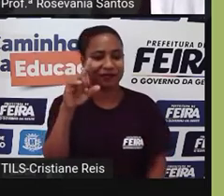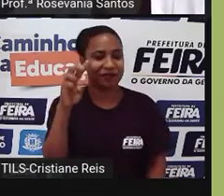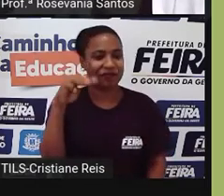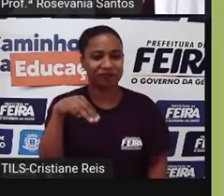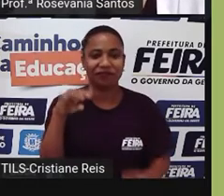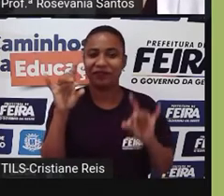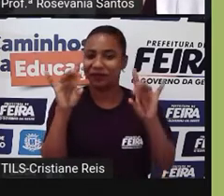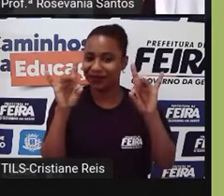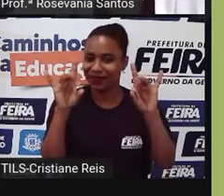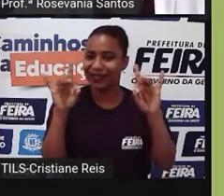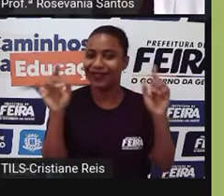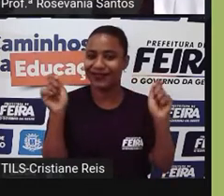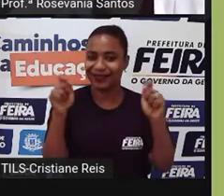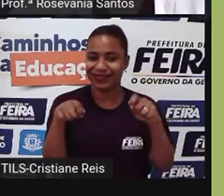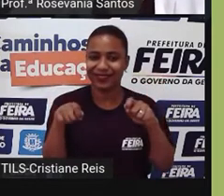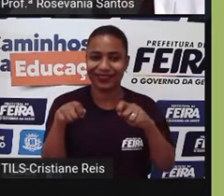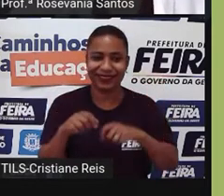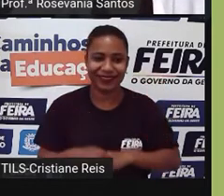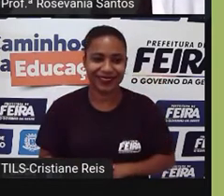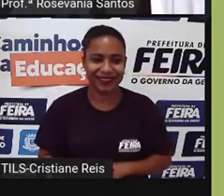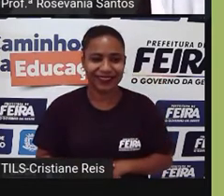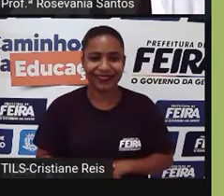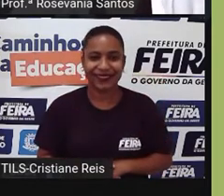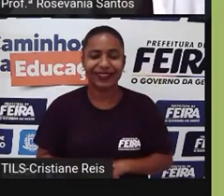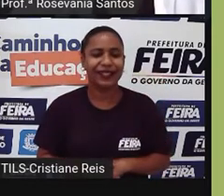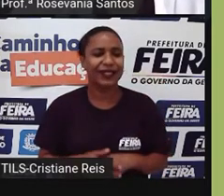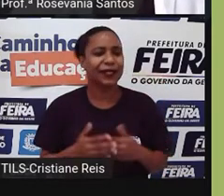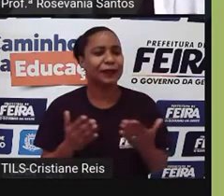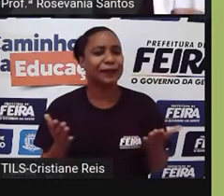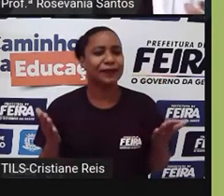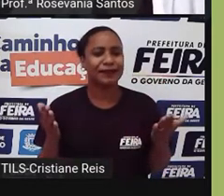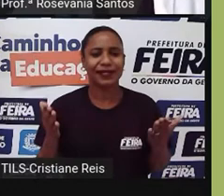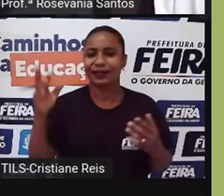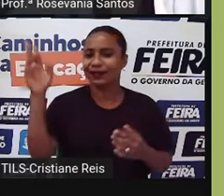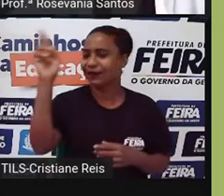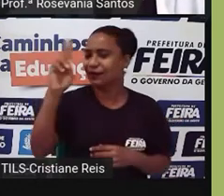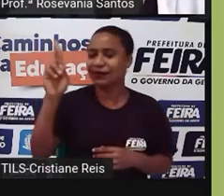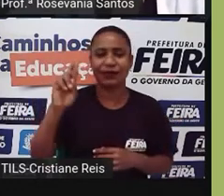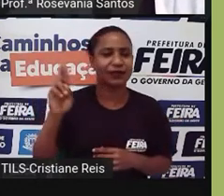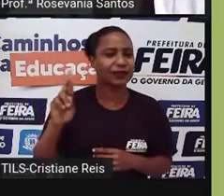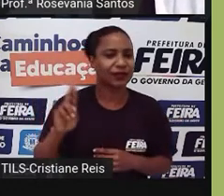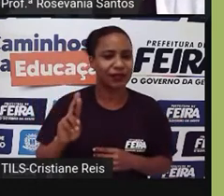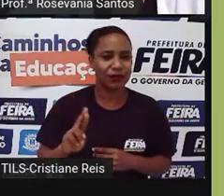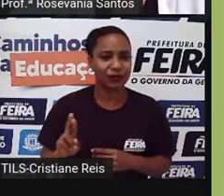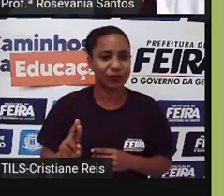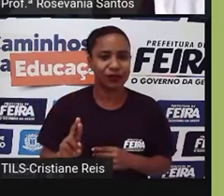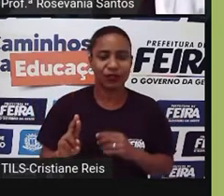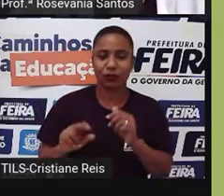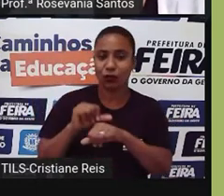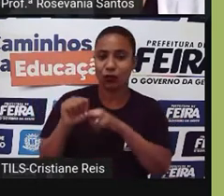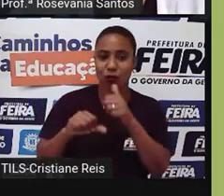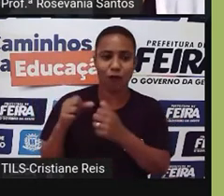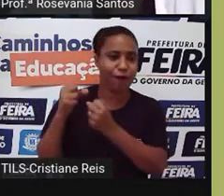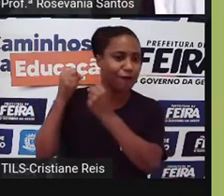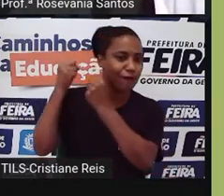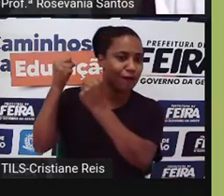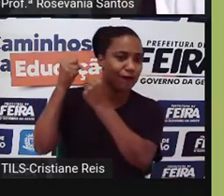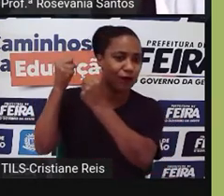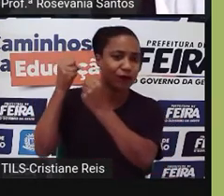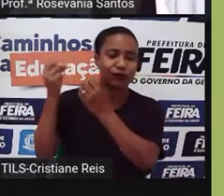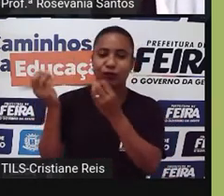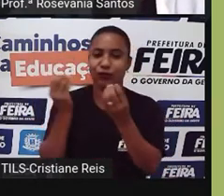Bom, mas como é mesmo que a Rússia, né, virou esse império, vamos dizer assim, o Império Russo,